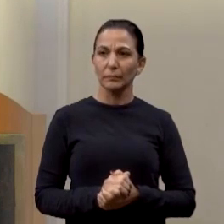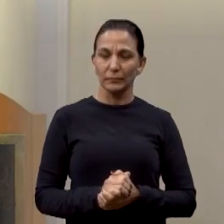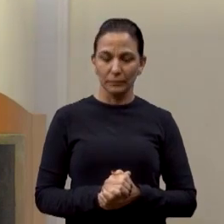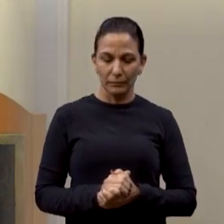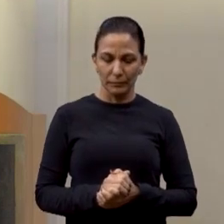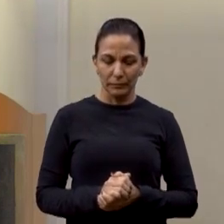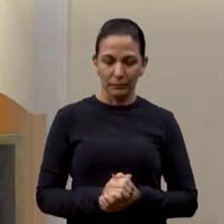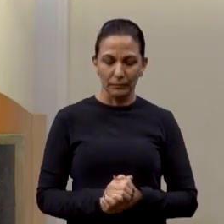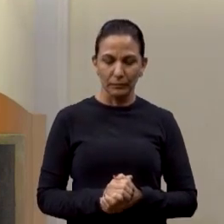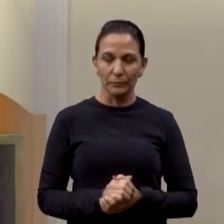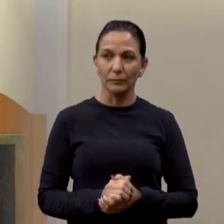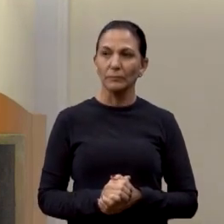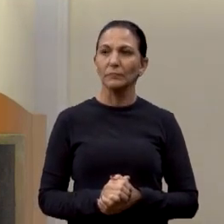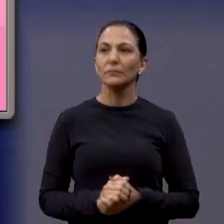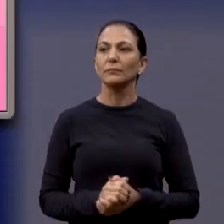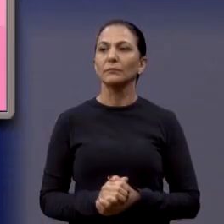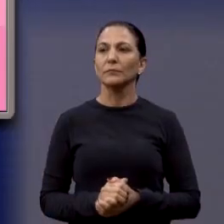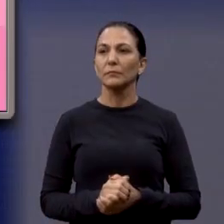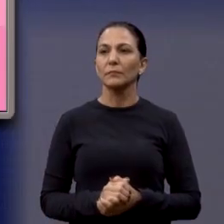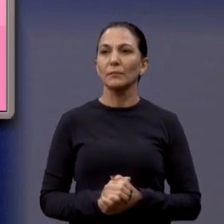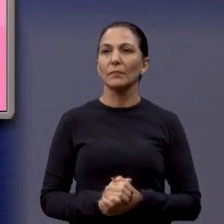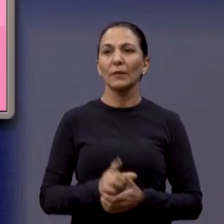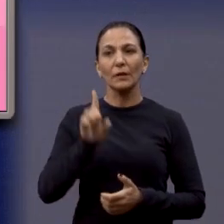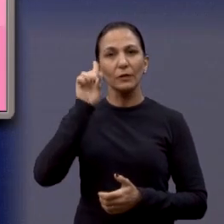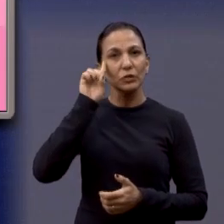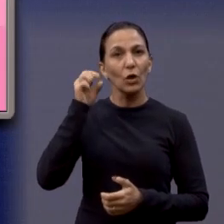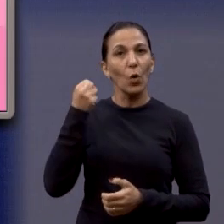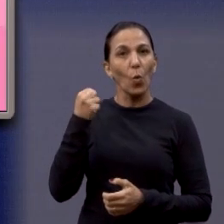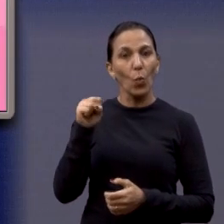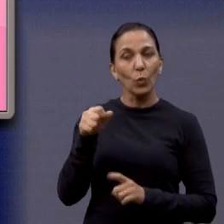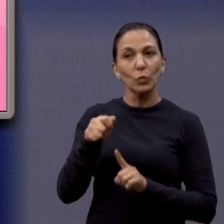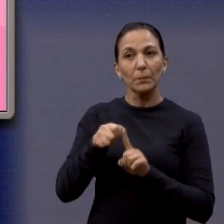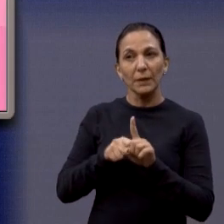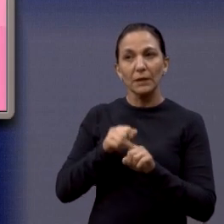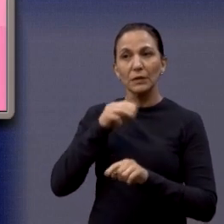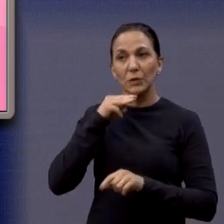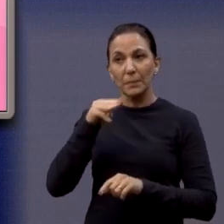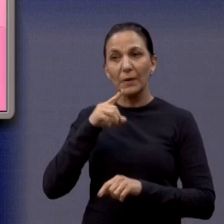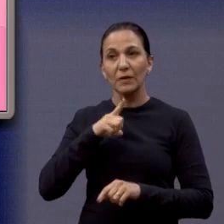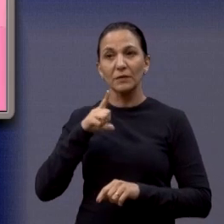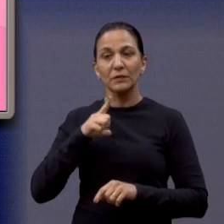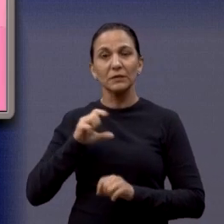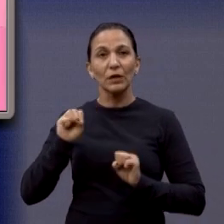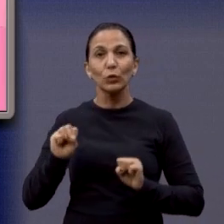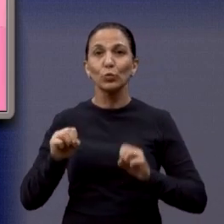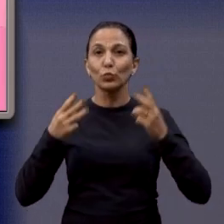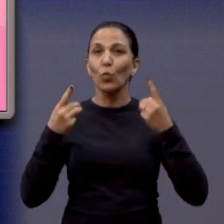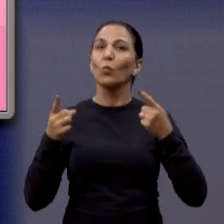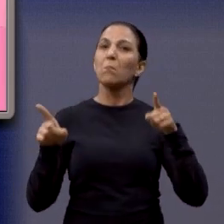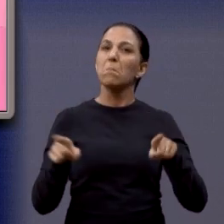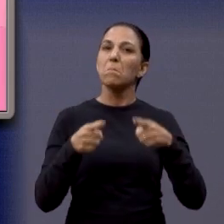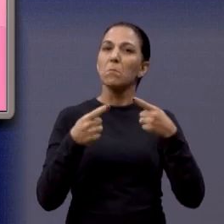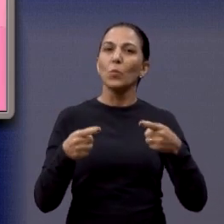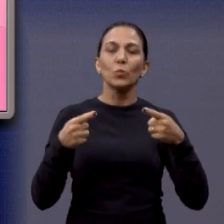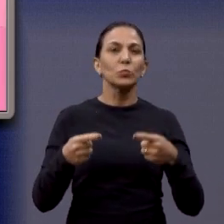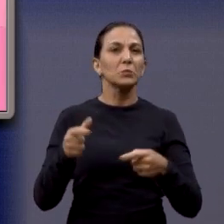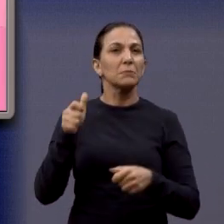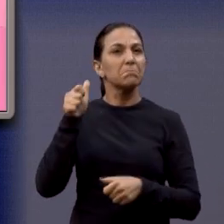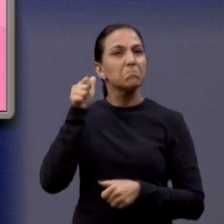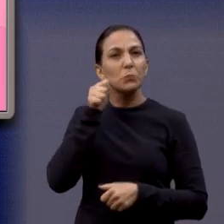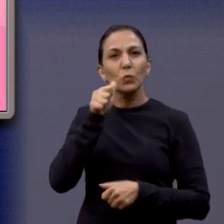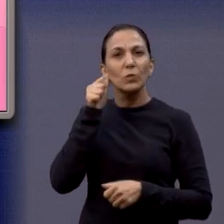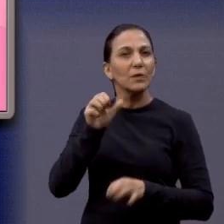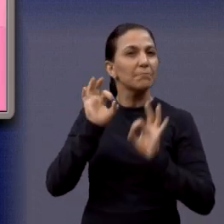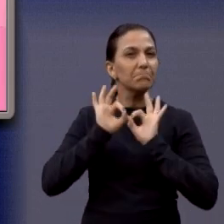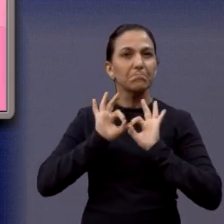vídeo. Então quero falar do 8 de março, que nós recebemos a Negra Li no show, uma mulher fantástica,